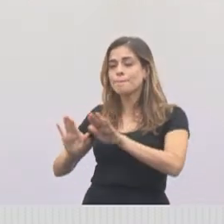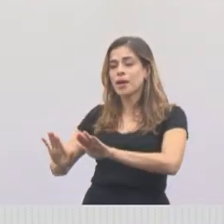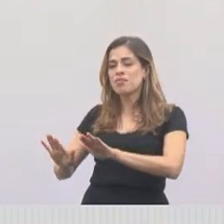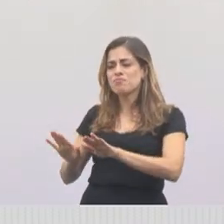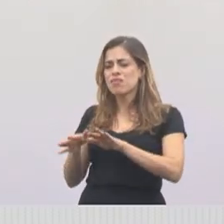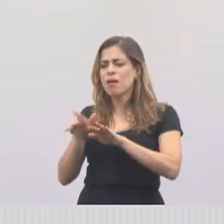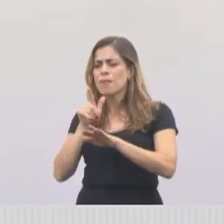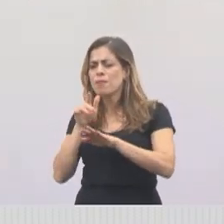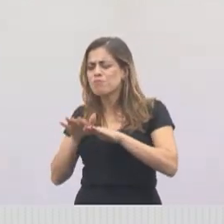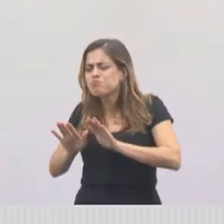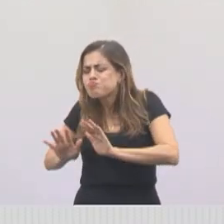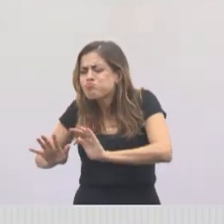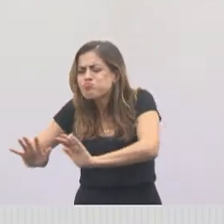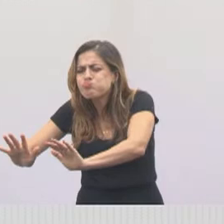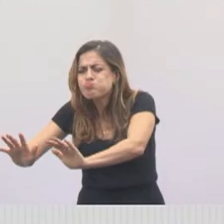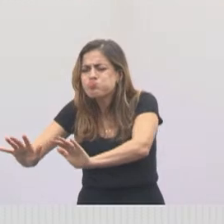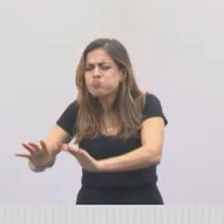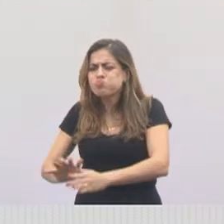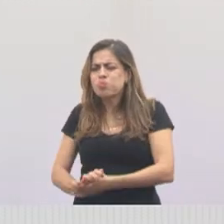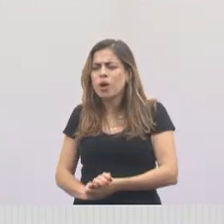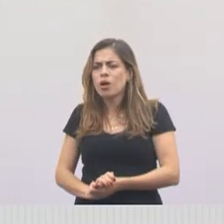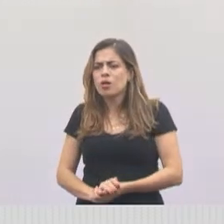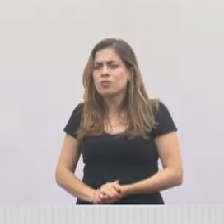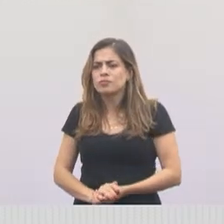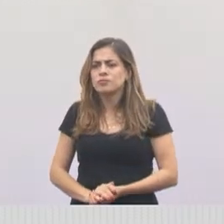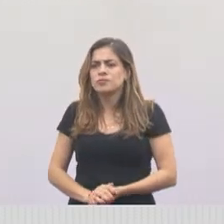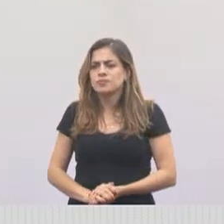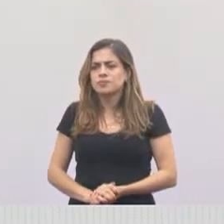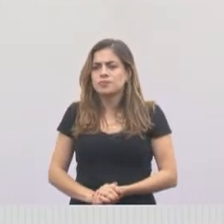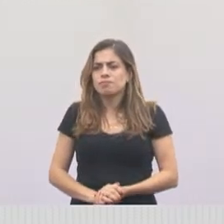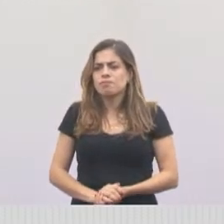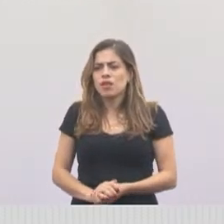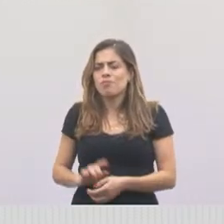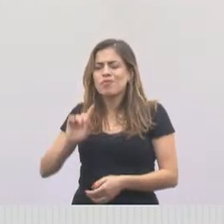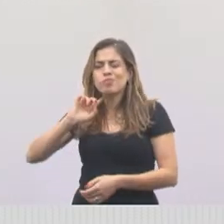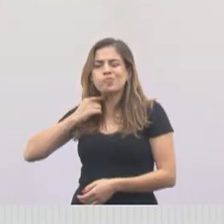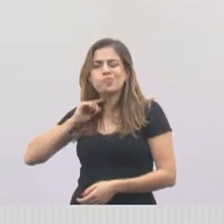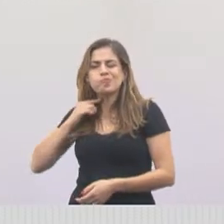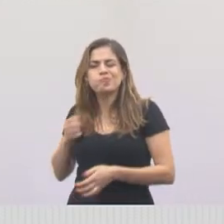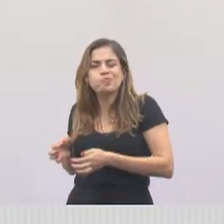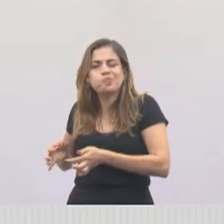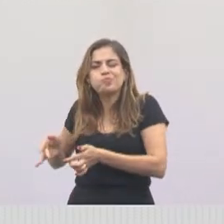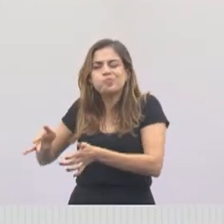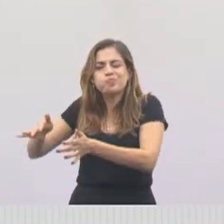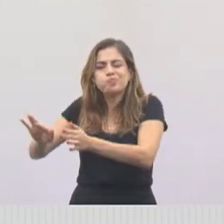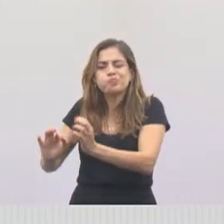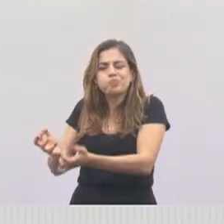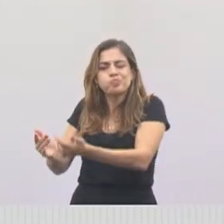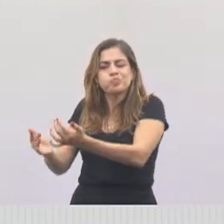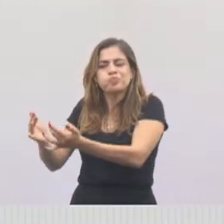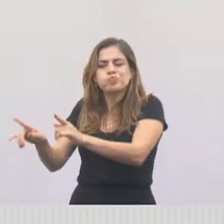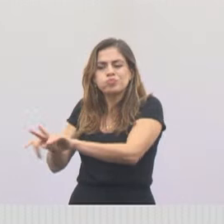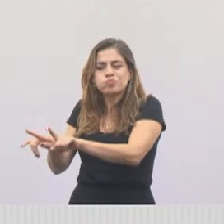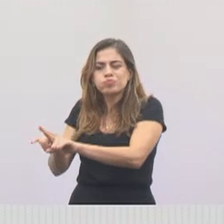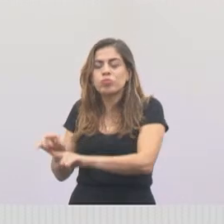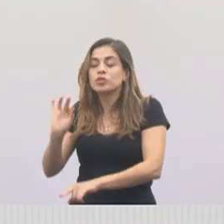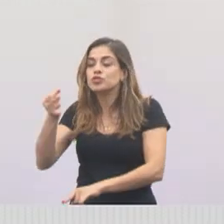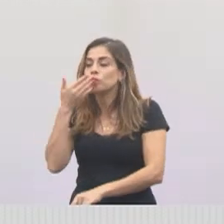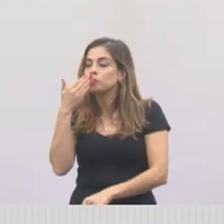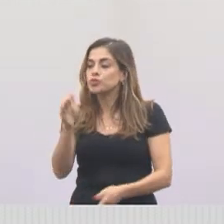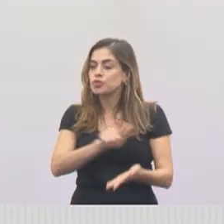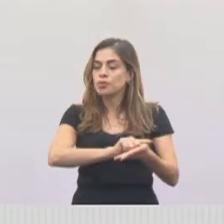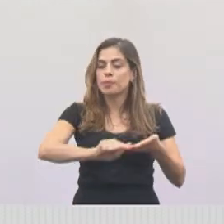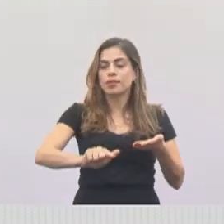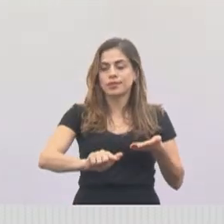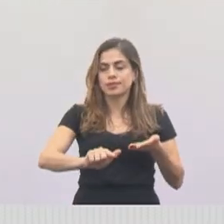juntando muita água, muito entulho. Pode ver que o mato está ali, então eu já solicitei a